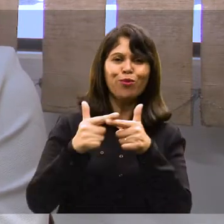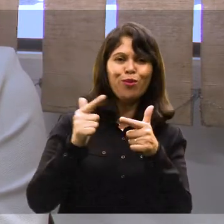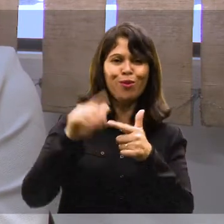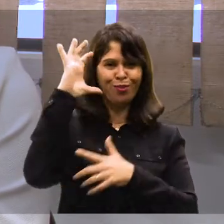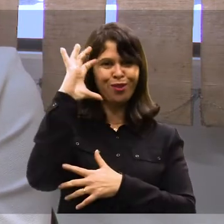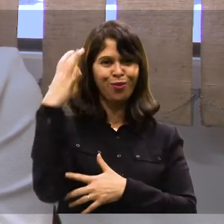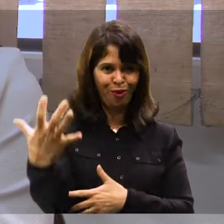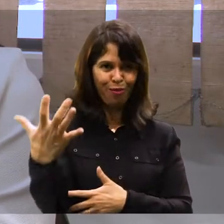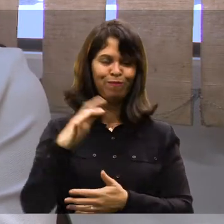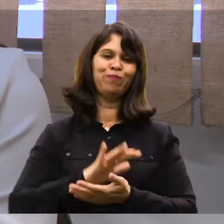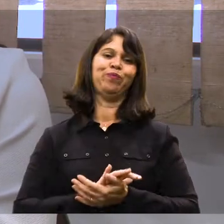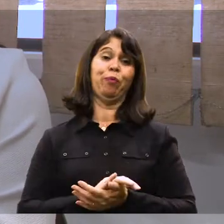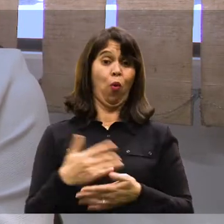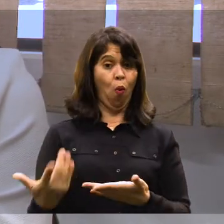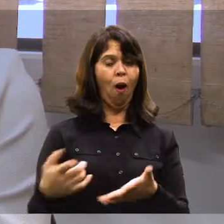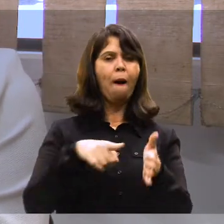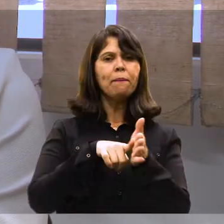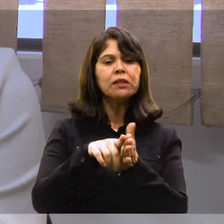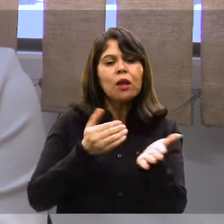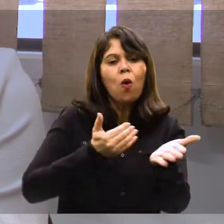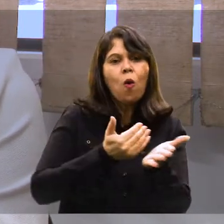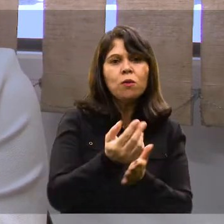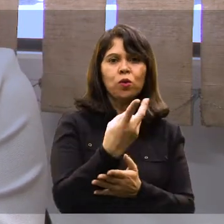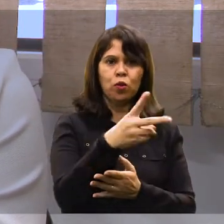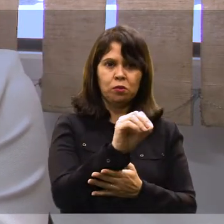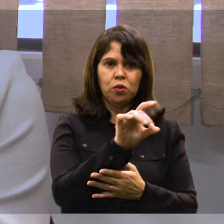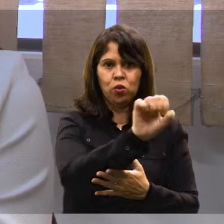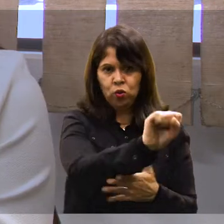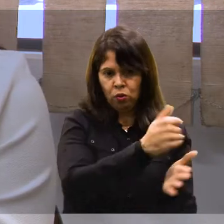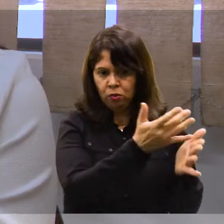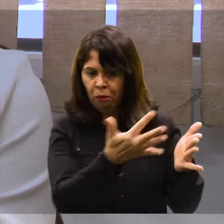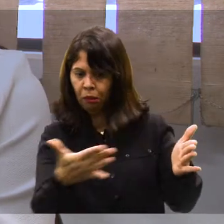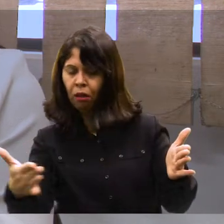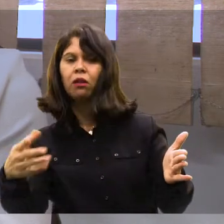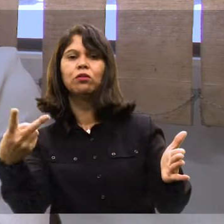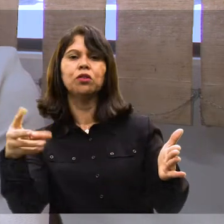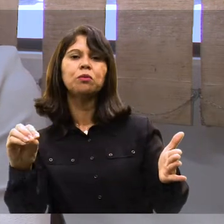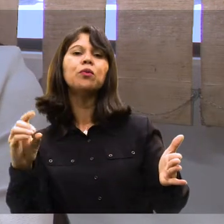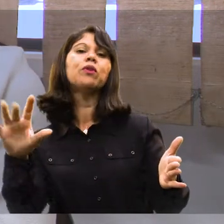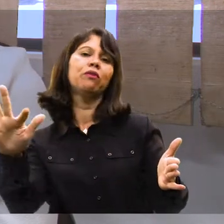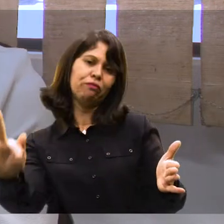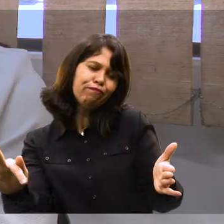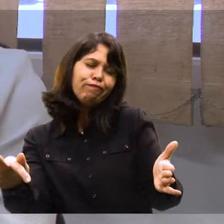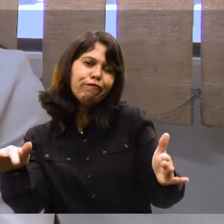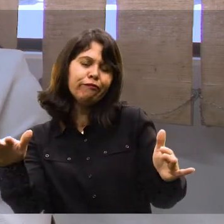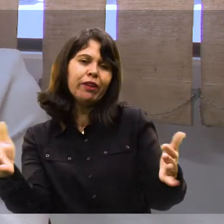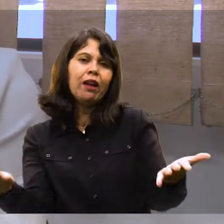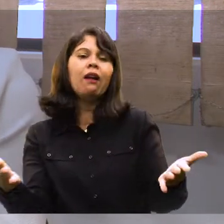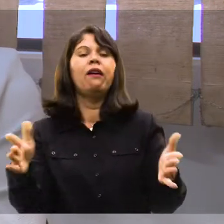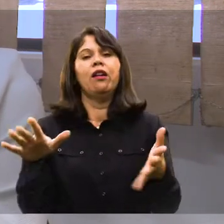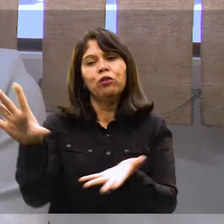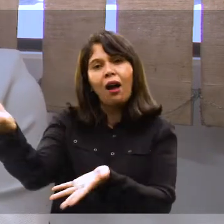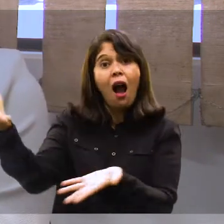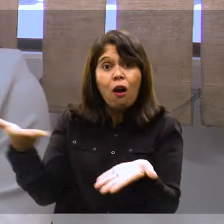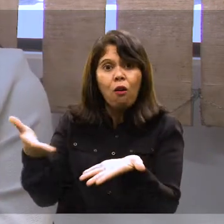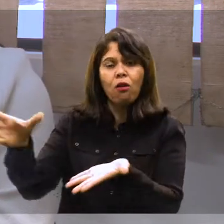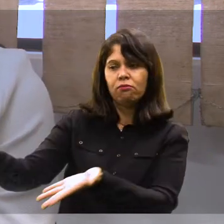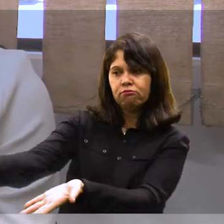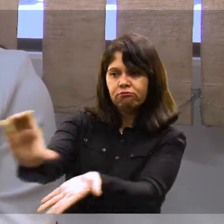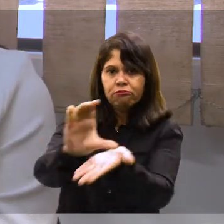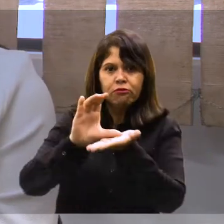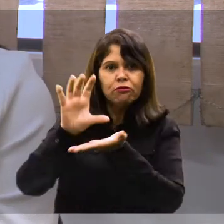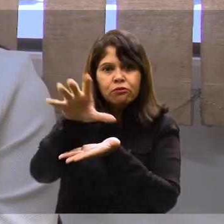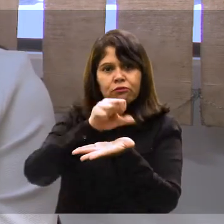alguns resultados já têm aparecido, é uma pesquisa que iniciou em 2018 e como vai até 2020, eu ainda estou em fase de coleta de dados,